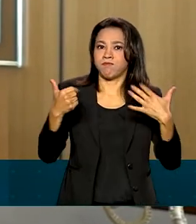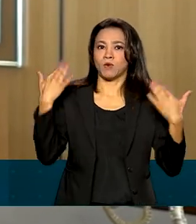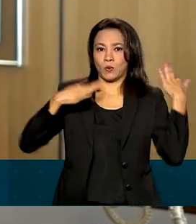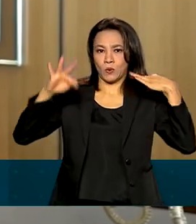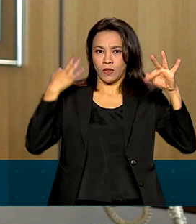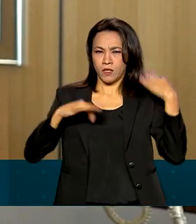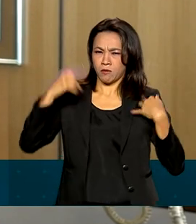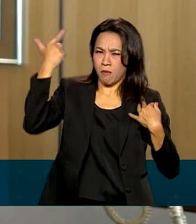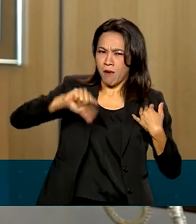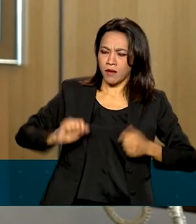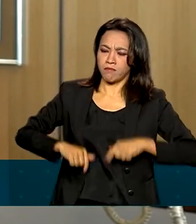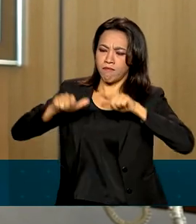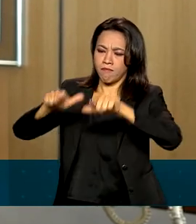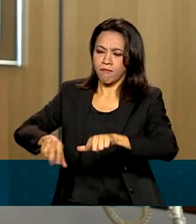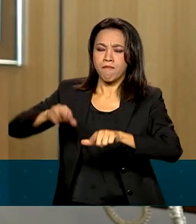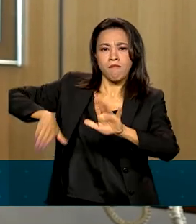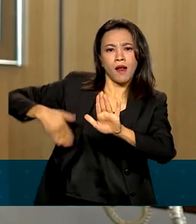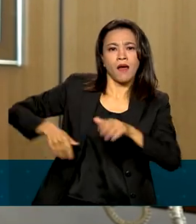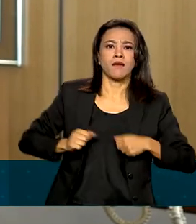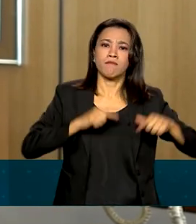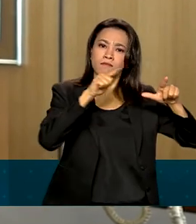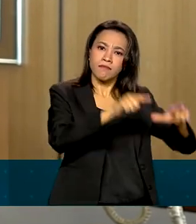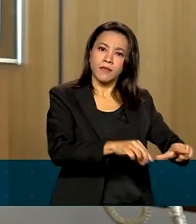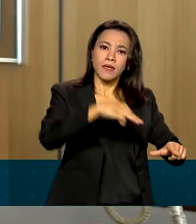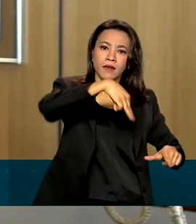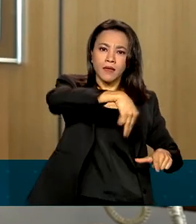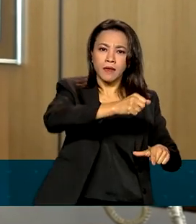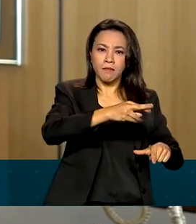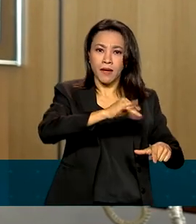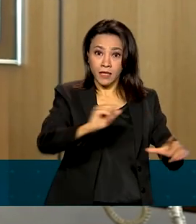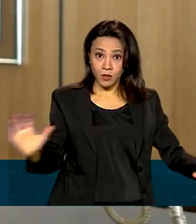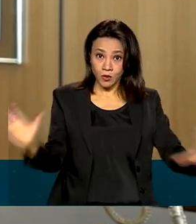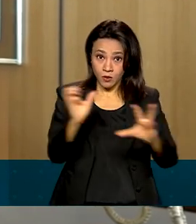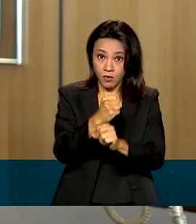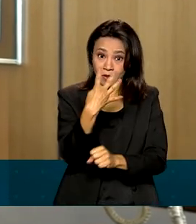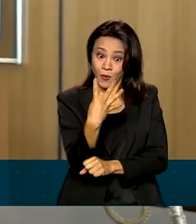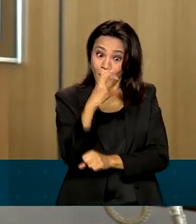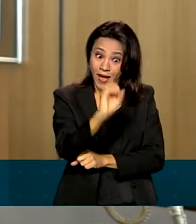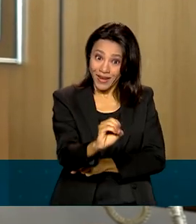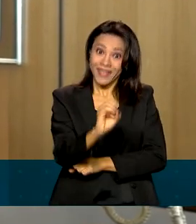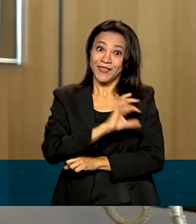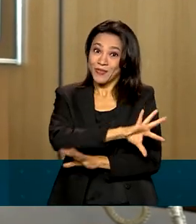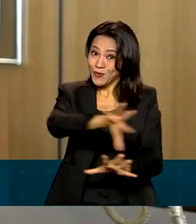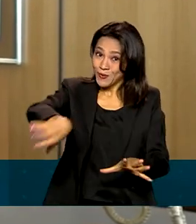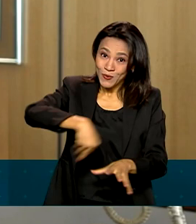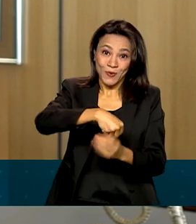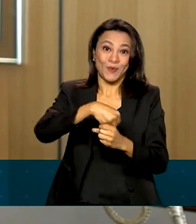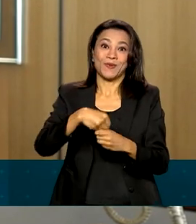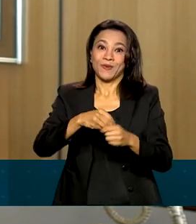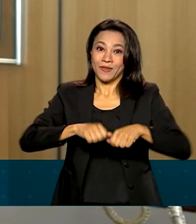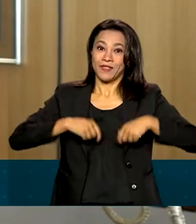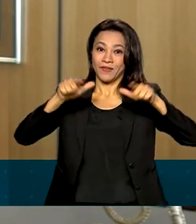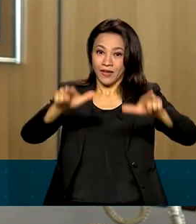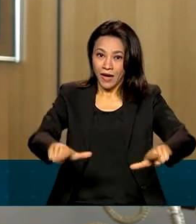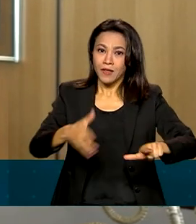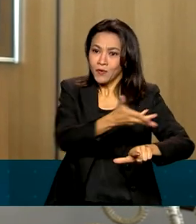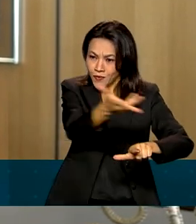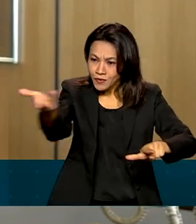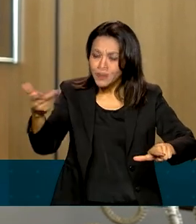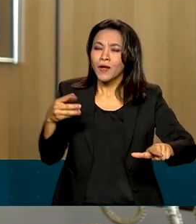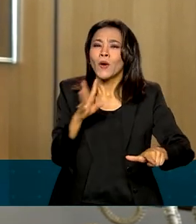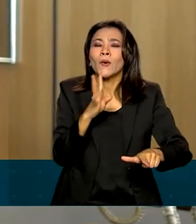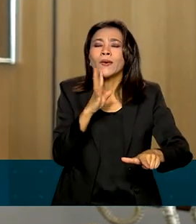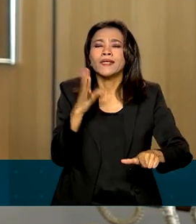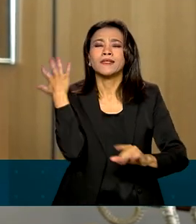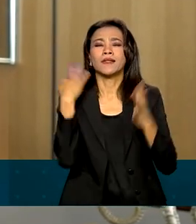certificadas. 40 ao todo para a temporada 2022-2023. Os turistas poderão conhecer as belezas